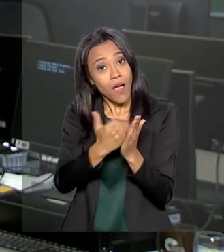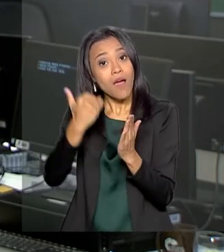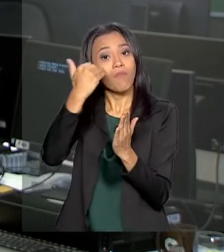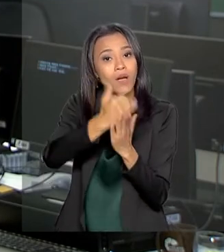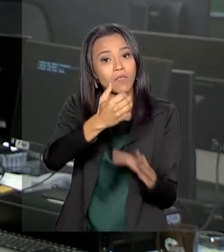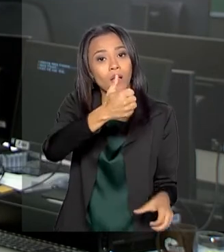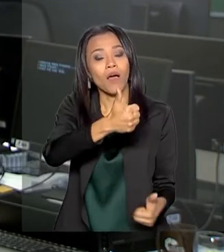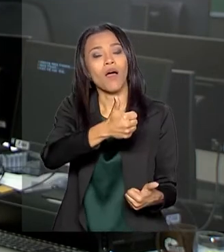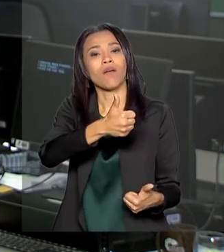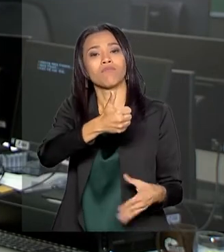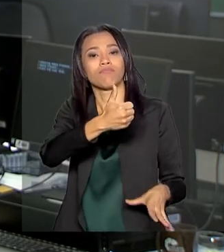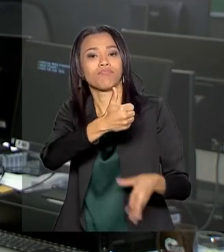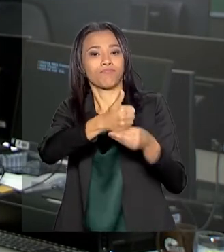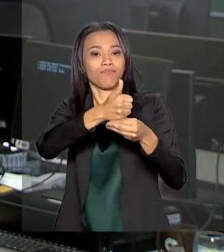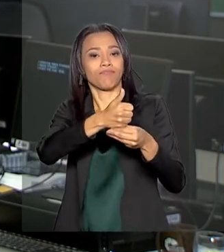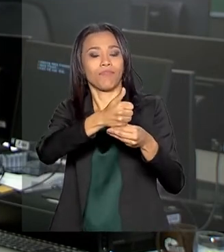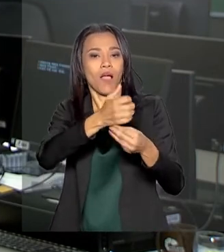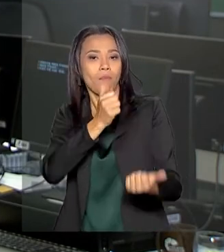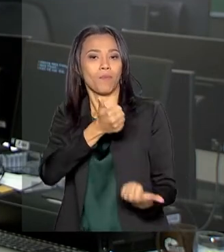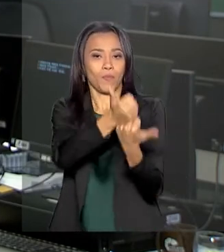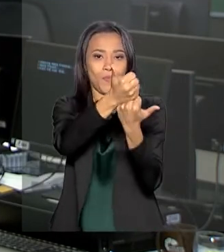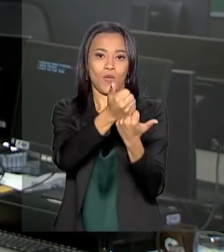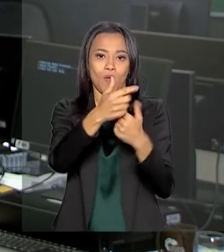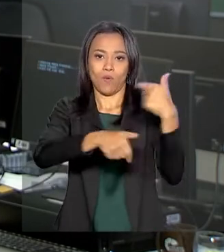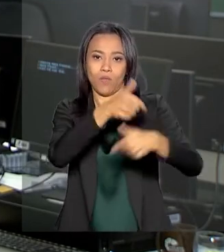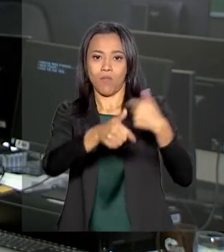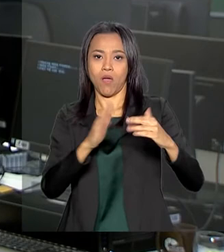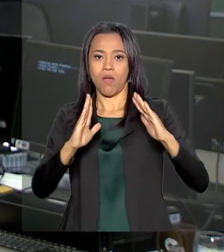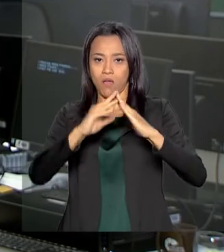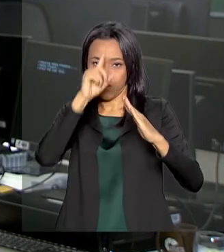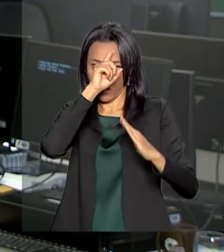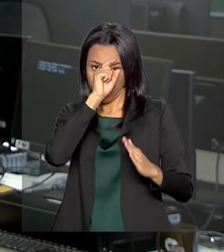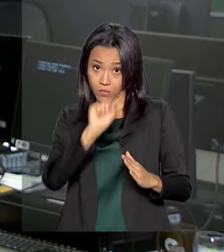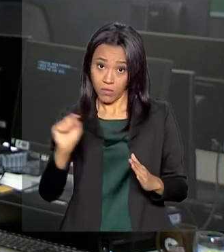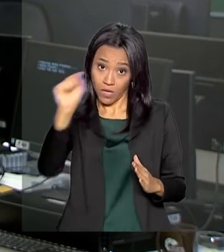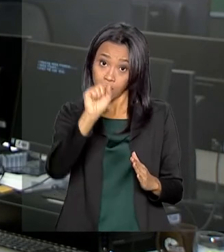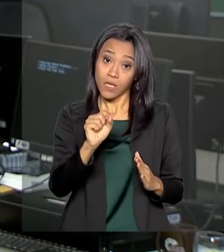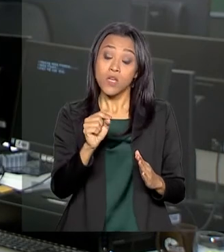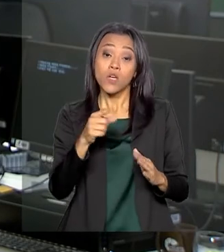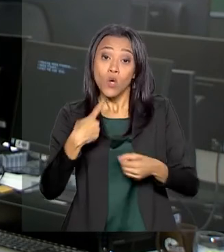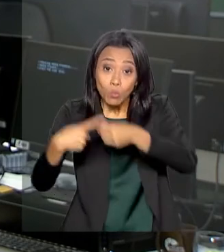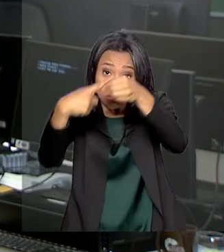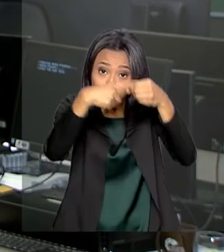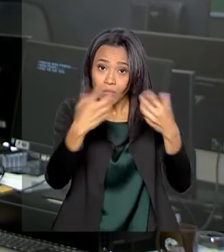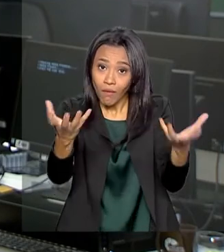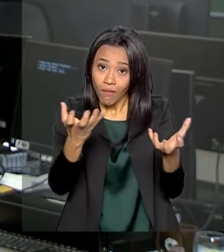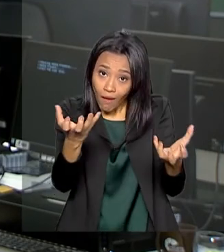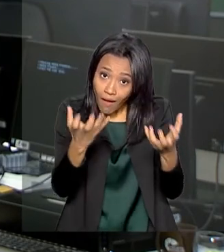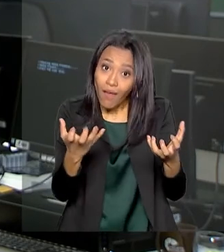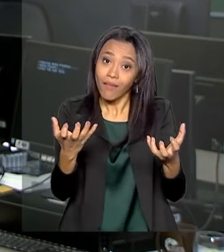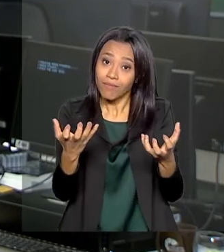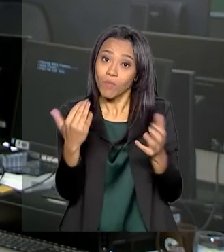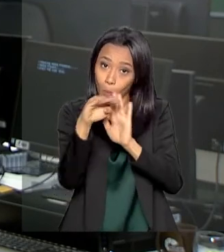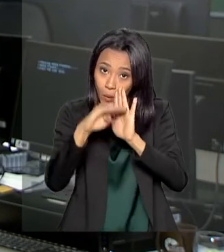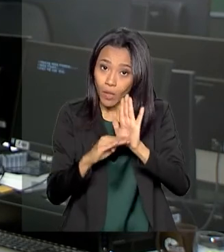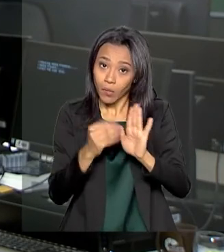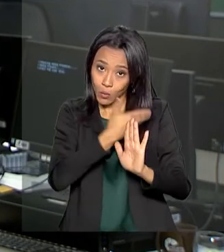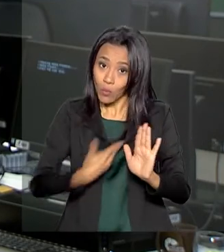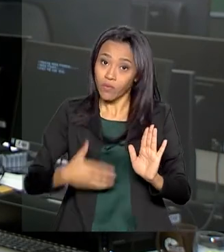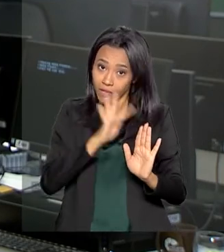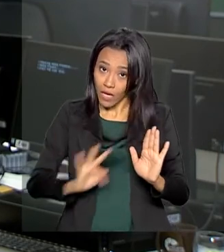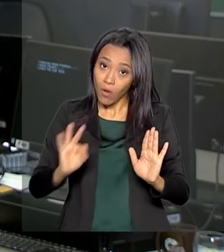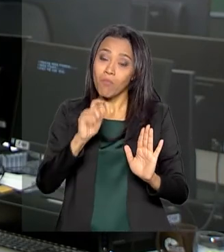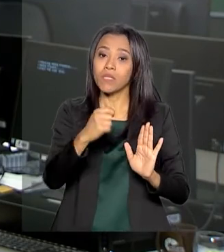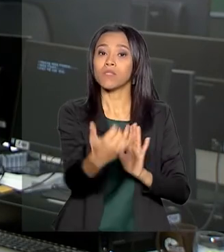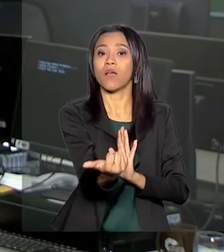serviço em 2019. Os municípios que quiserem aderir ao Saúde na Hora devem fazer a inscrição pelo sistema do Ministério da